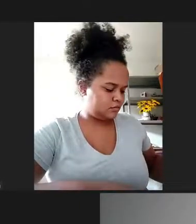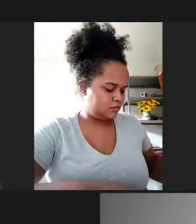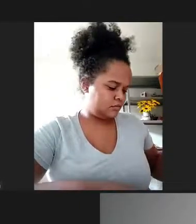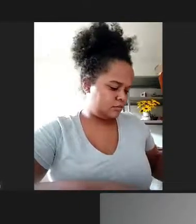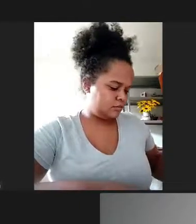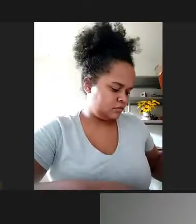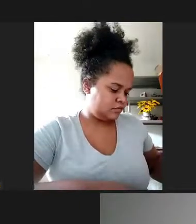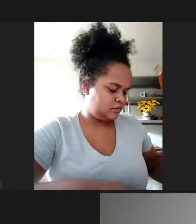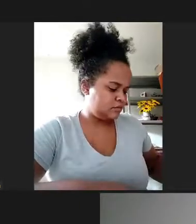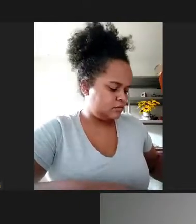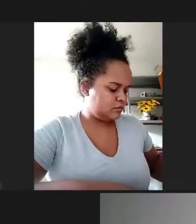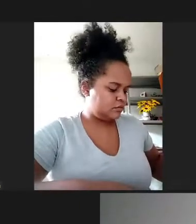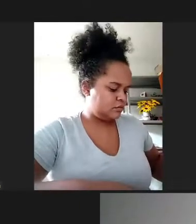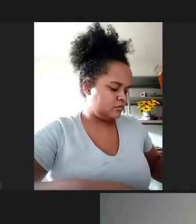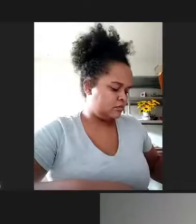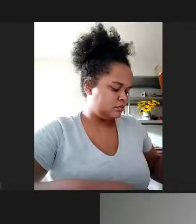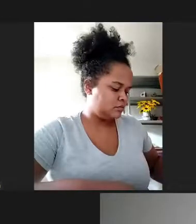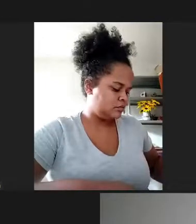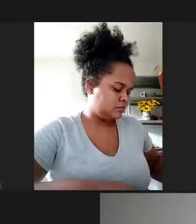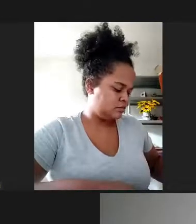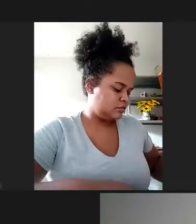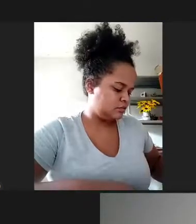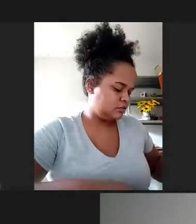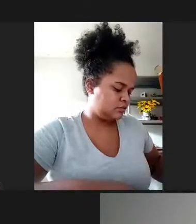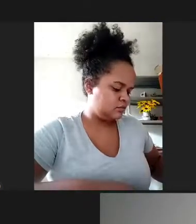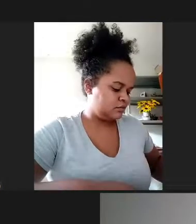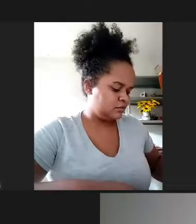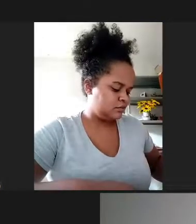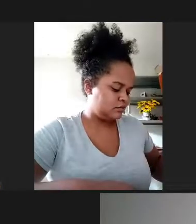Dessas impositivas do ano passado para a emenda para a vacina, no princípio não.